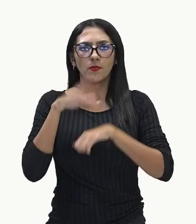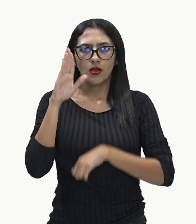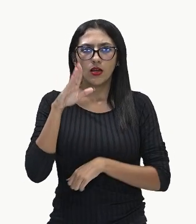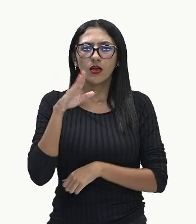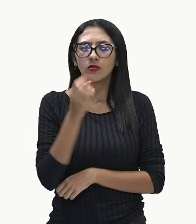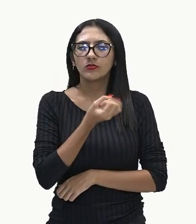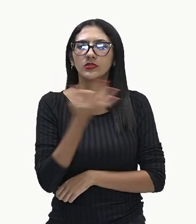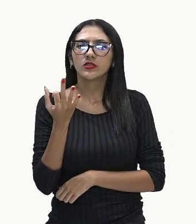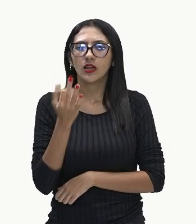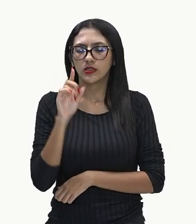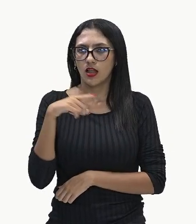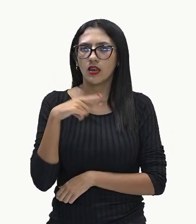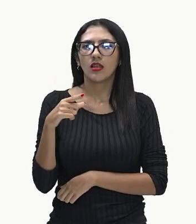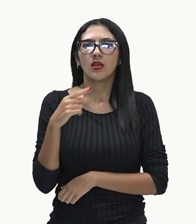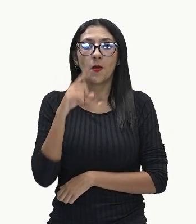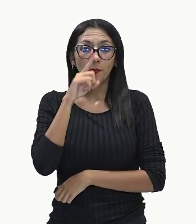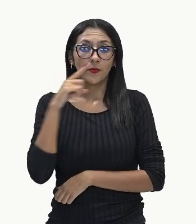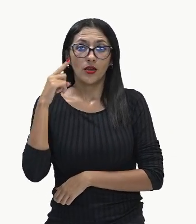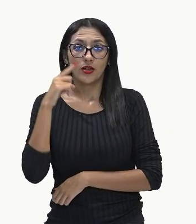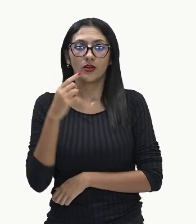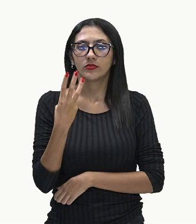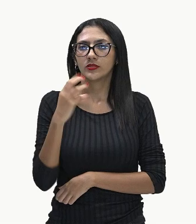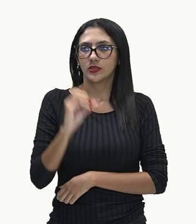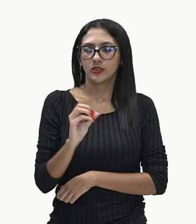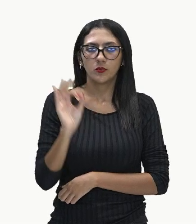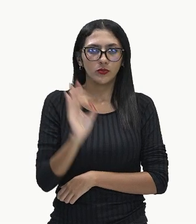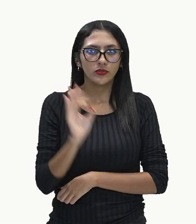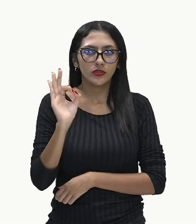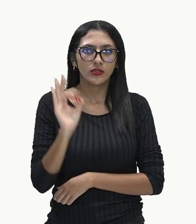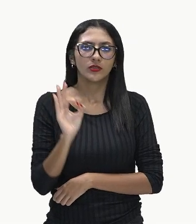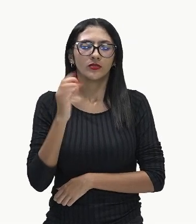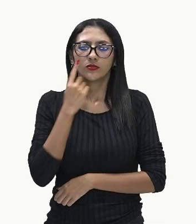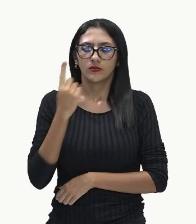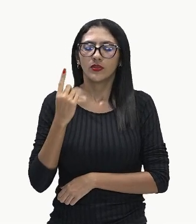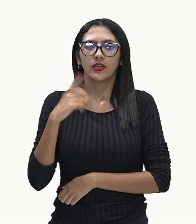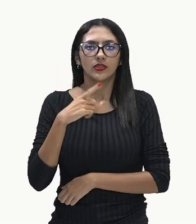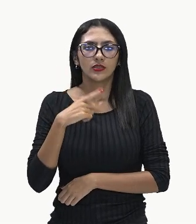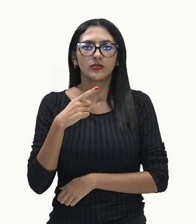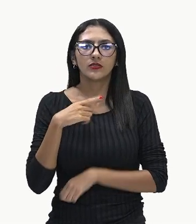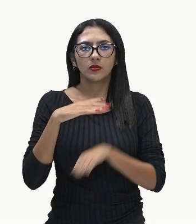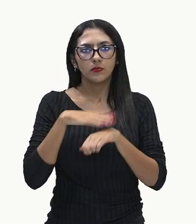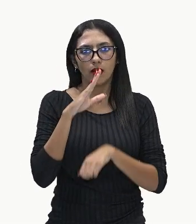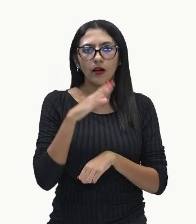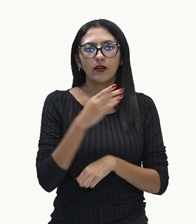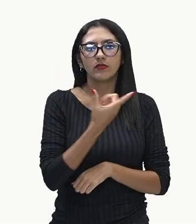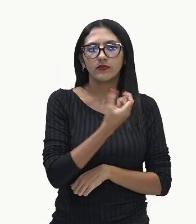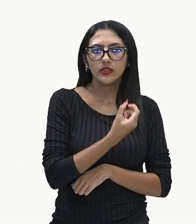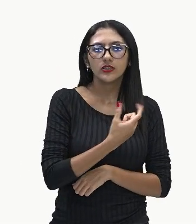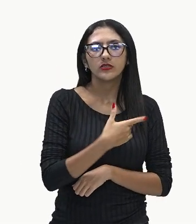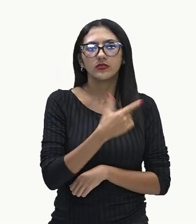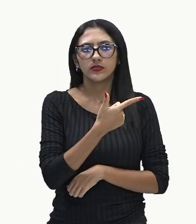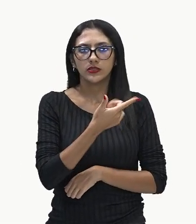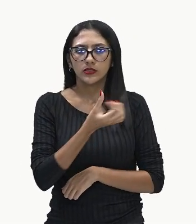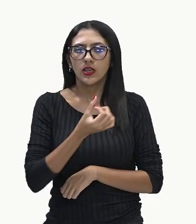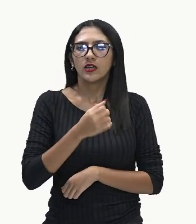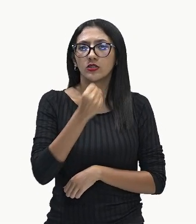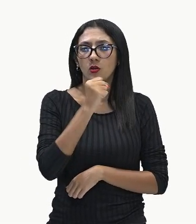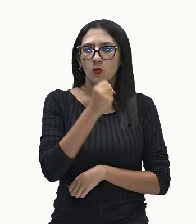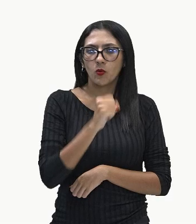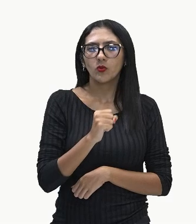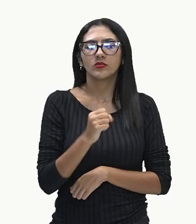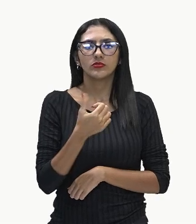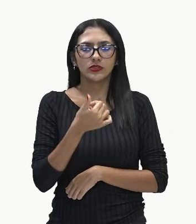é 30%, tá? 30% vai ser maior do que 8%, maior do que 26%, do que 16%, do que